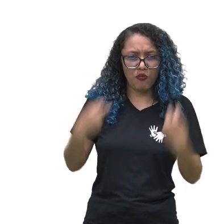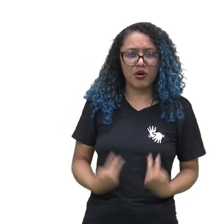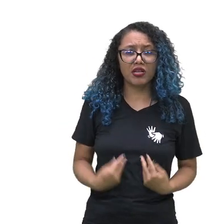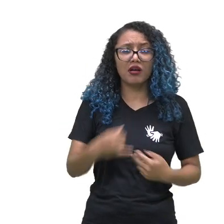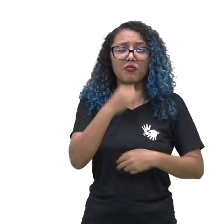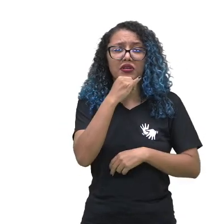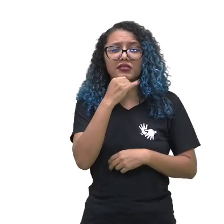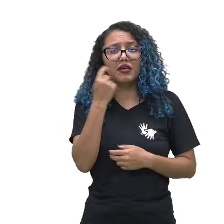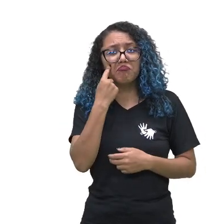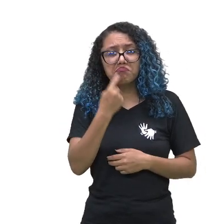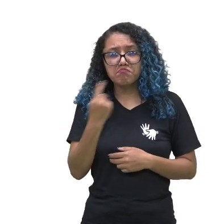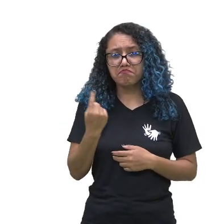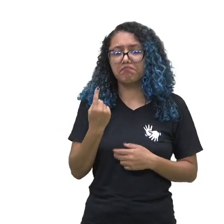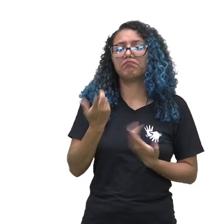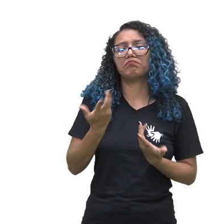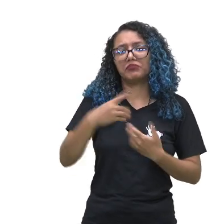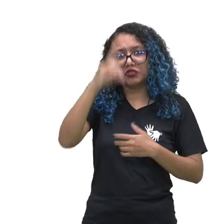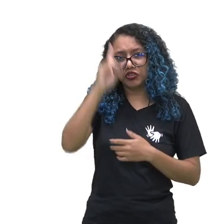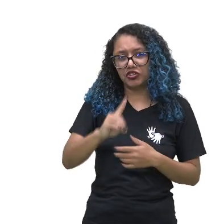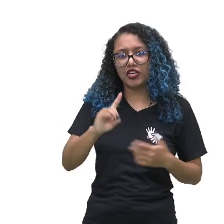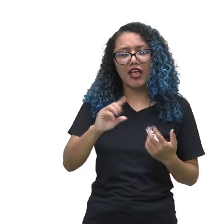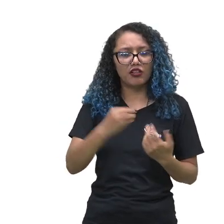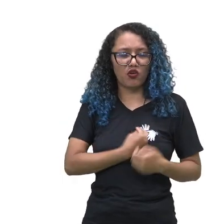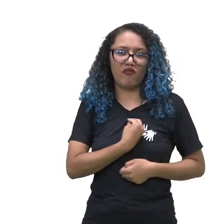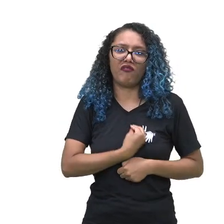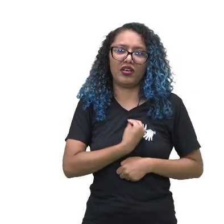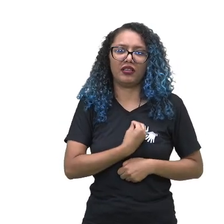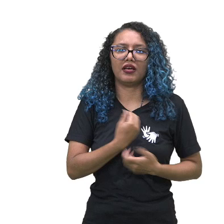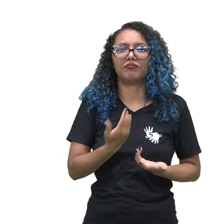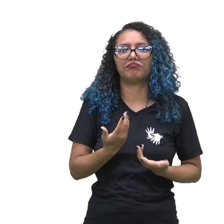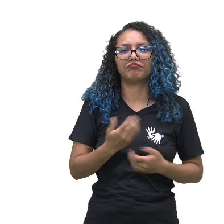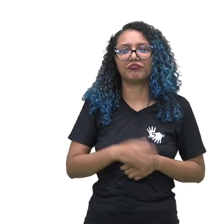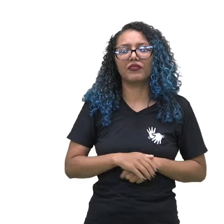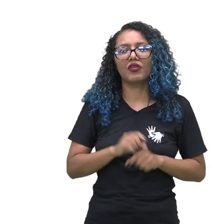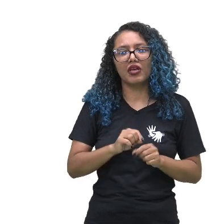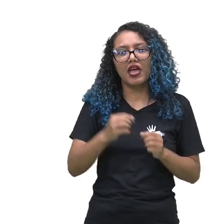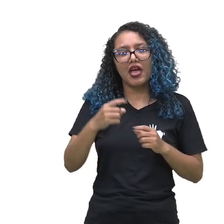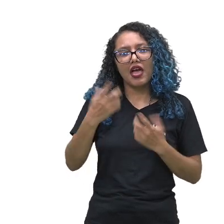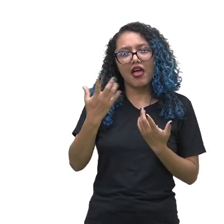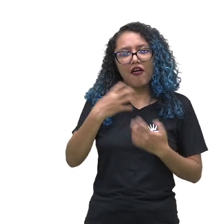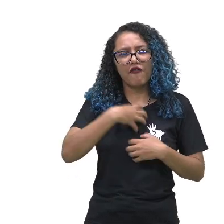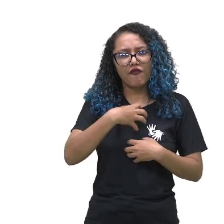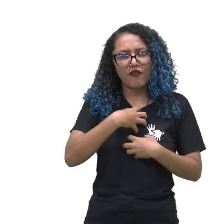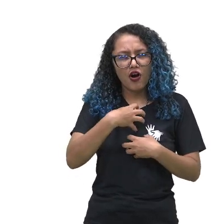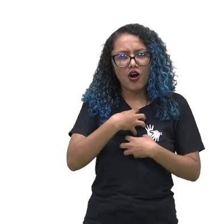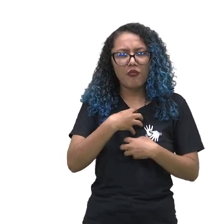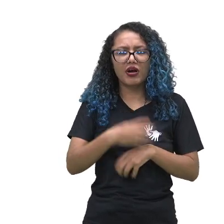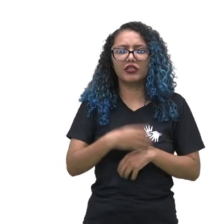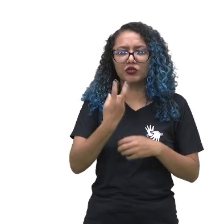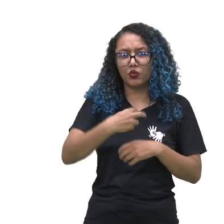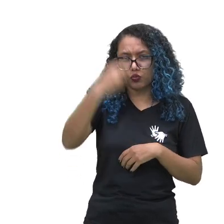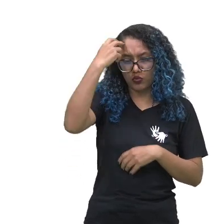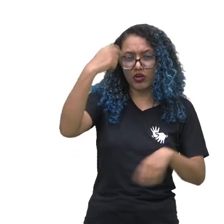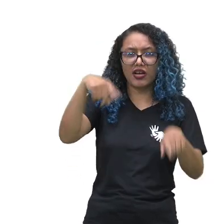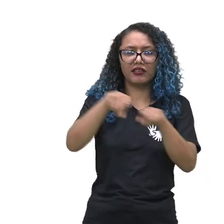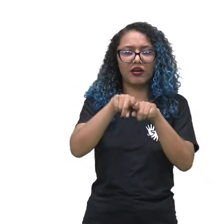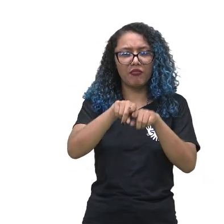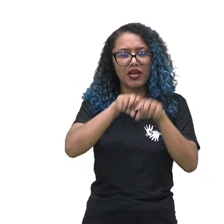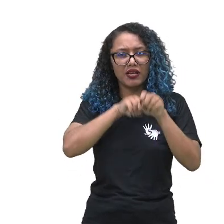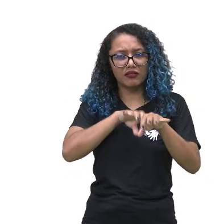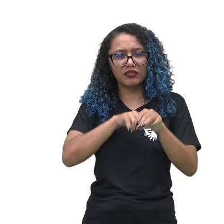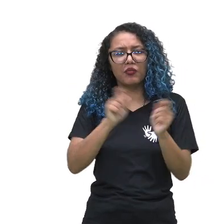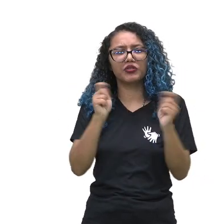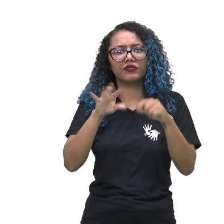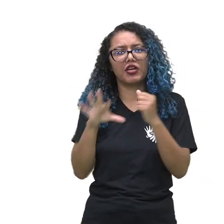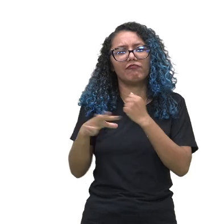como os direitos humanos, que são apenas formas de intermédio cultural e da educação. Podem assegurar